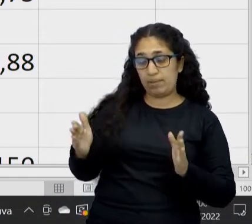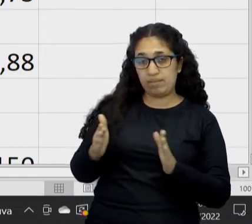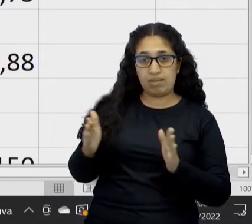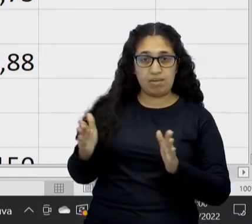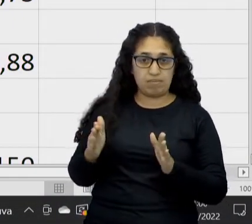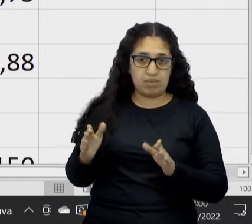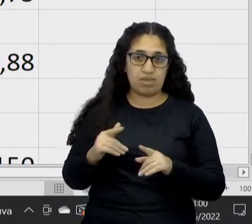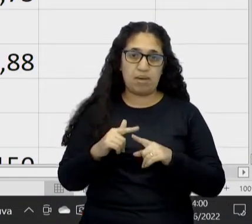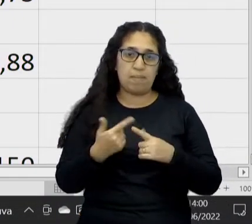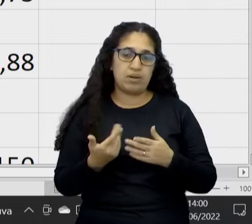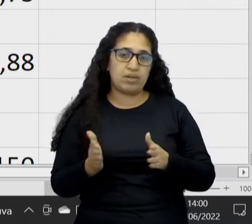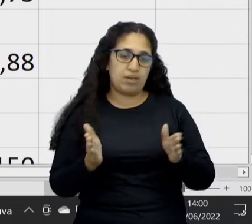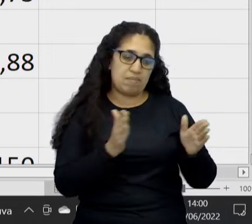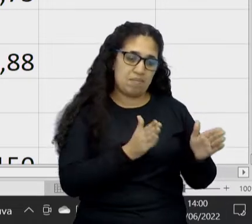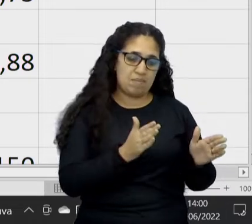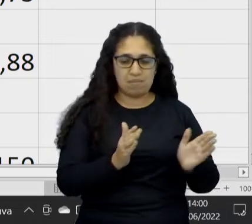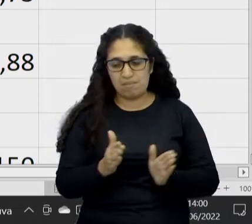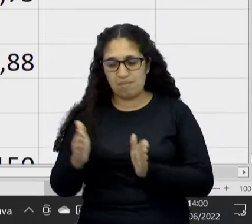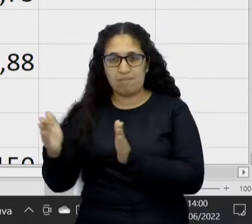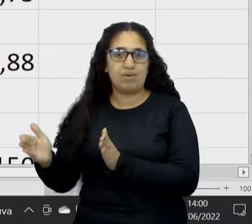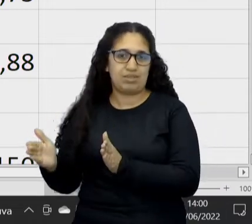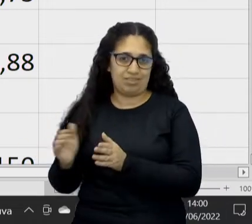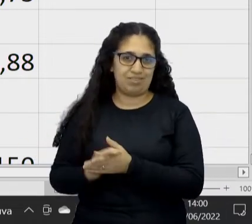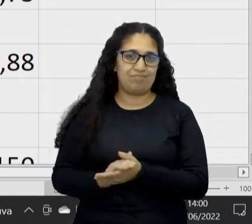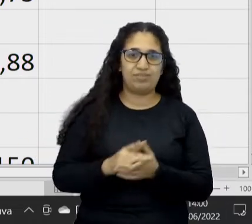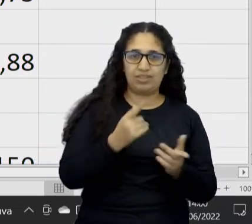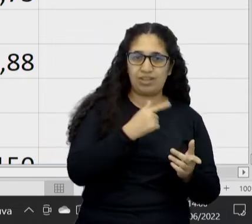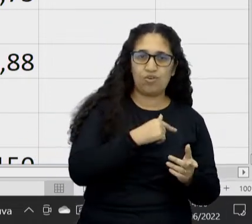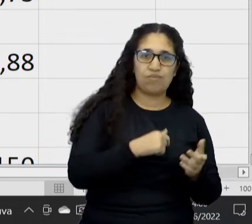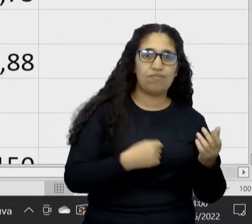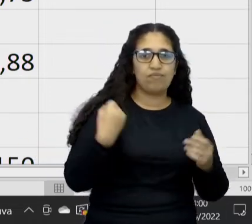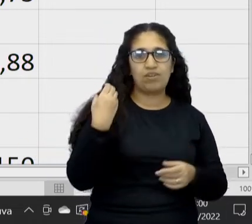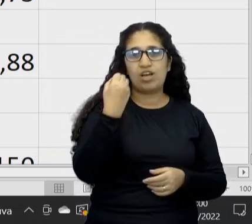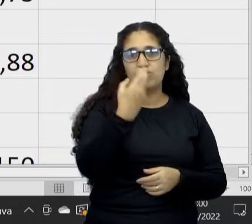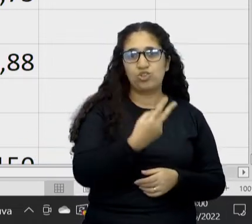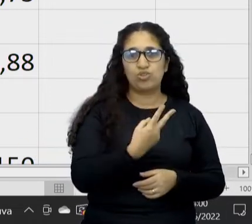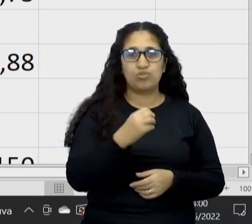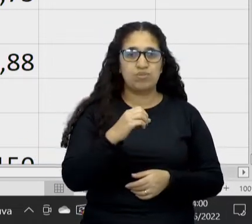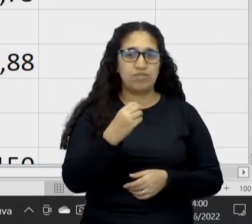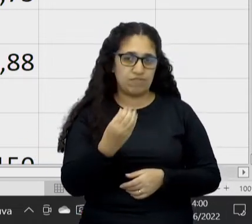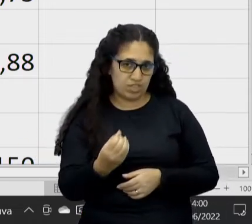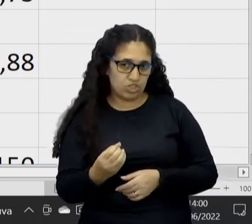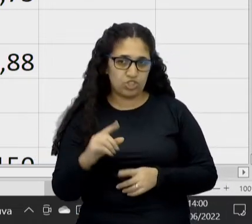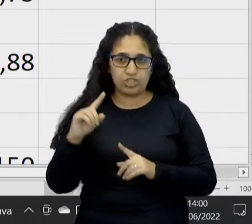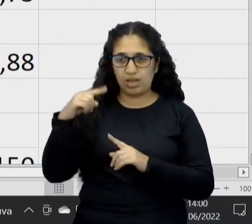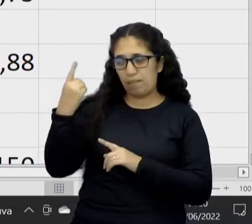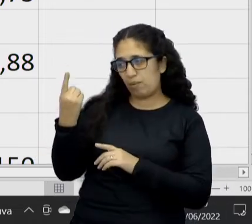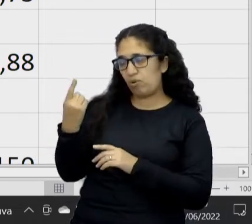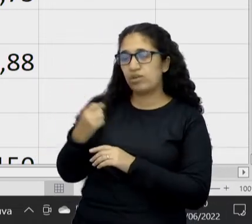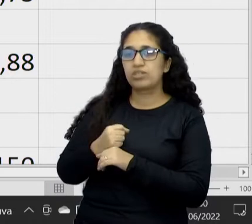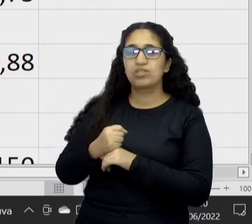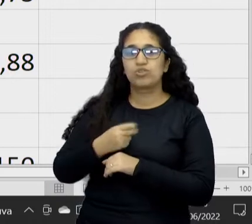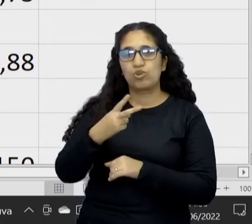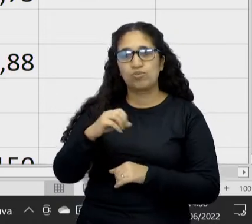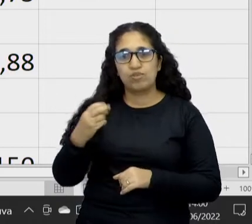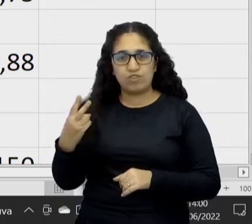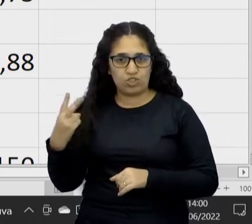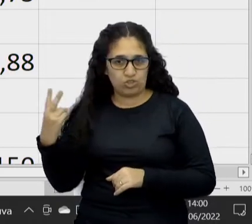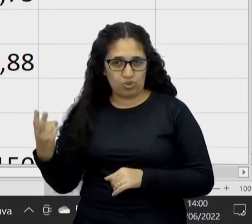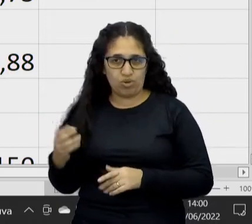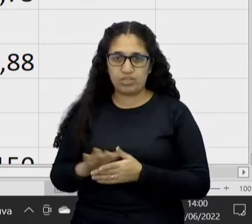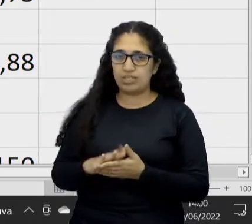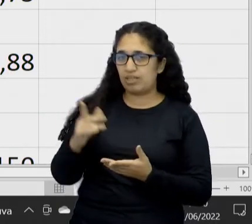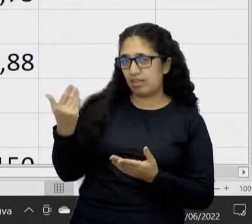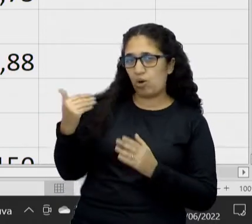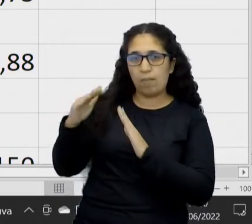momentos da viagem, né? Ela viajou aí em 2020, agora está viajando em 2022. Com moradia ela não gastava nada. Com